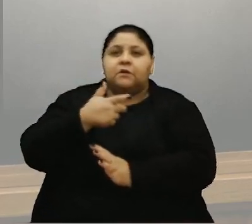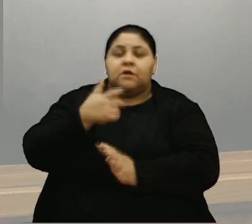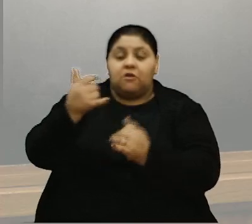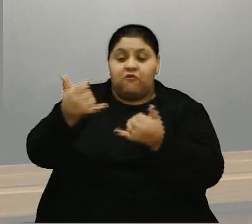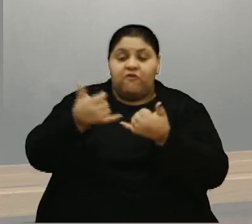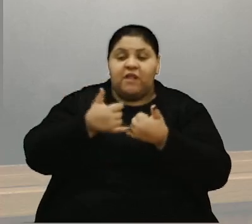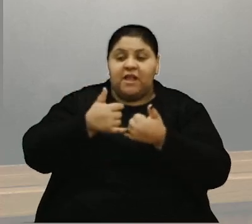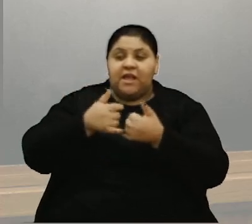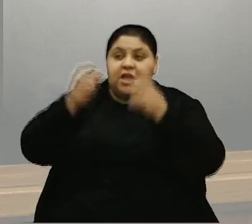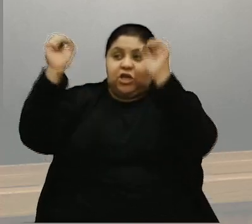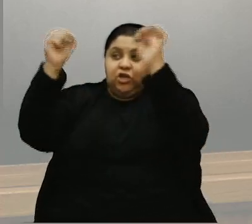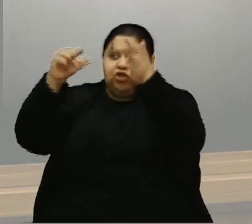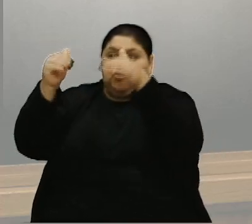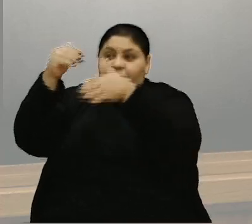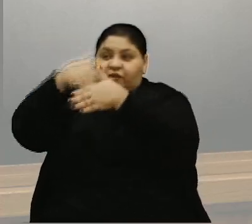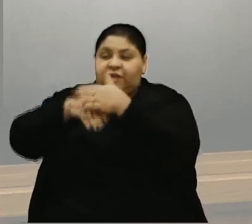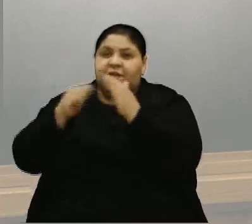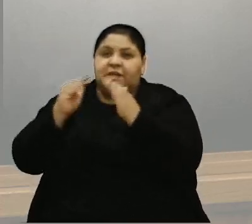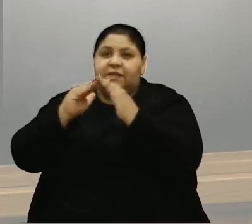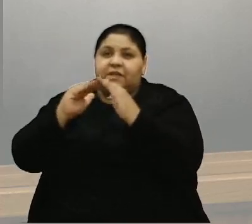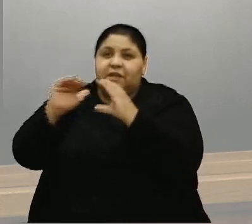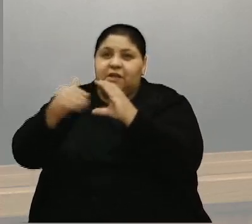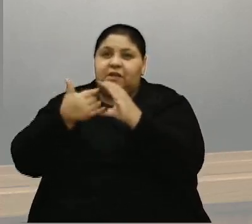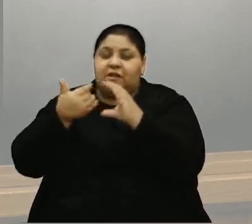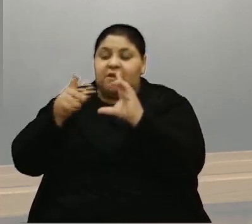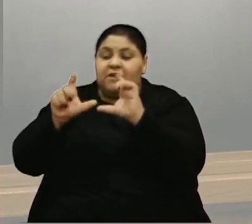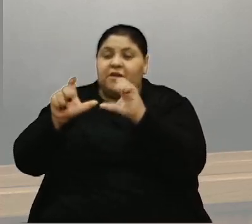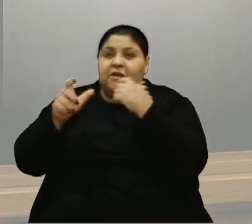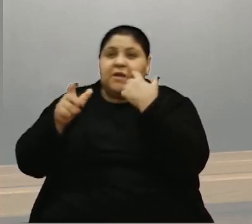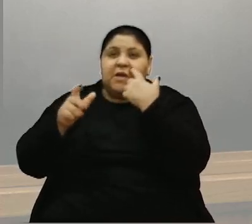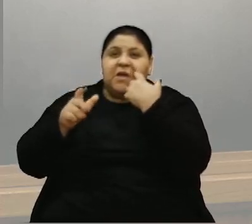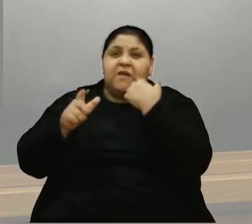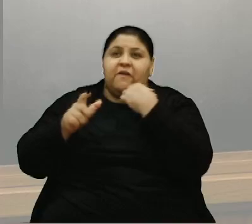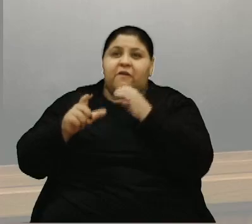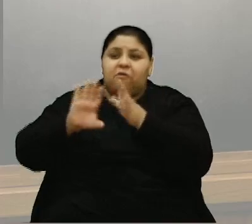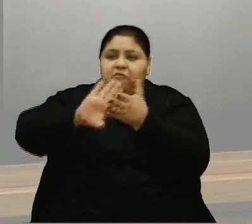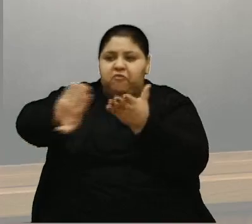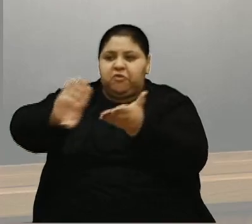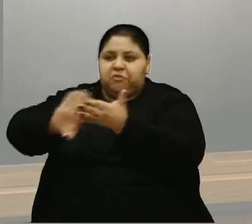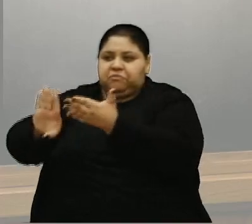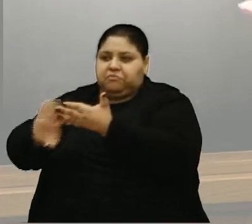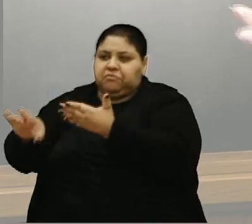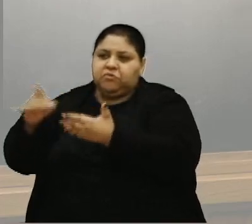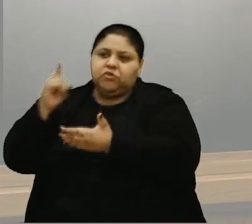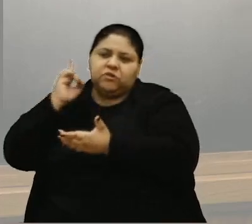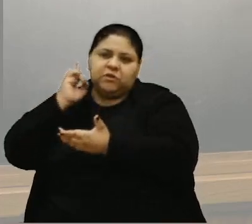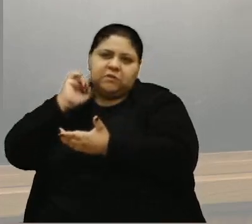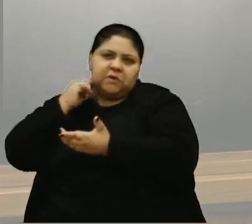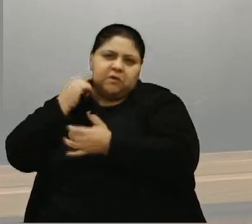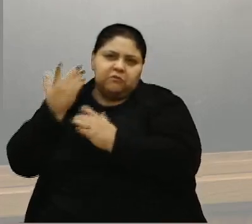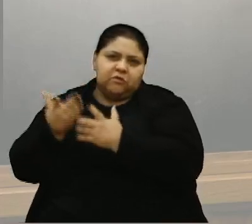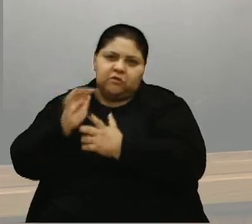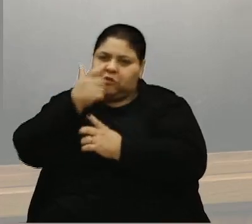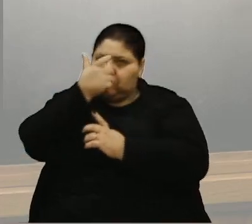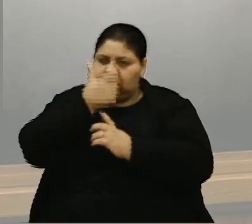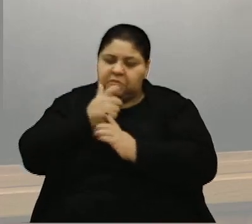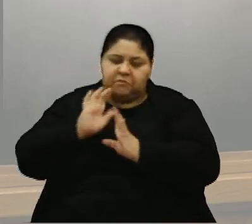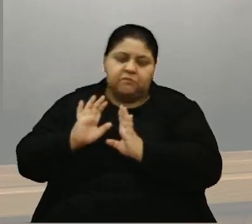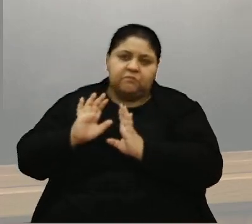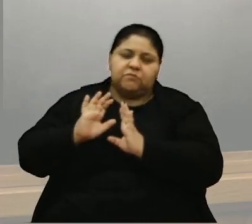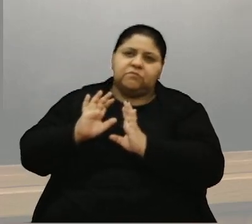casas, ontem eu recebi outras fotos, foram tirados uns entulhos, talvez até o município não soubesse disso, uns